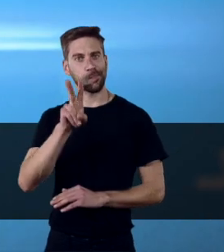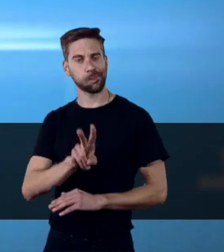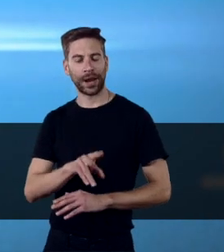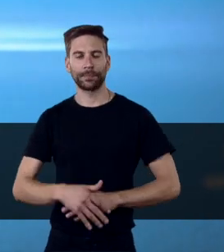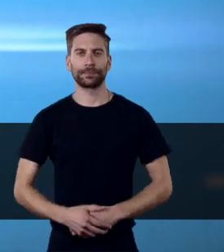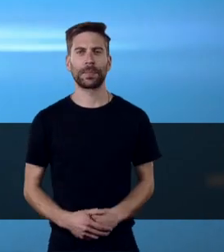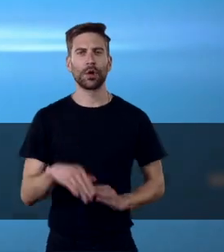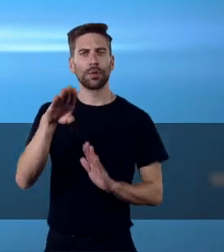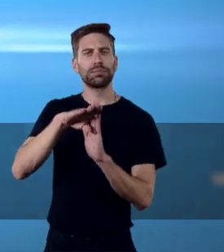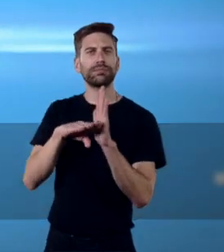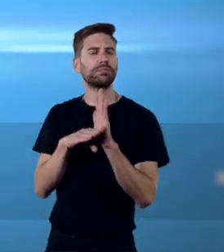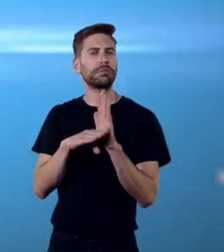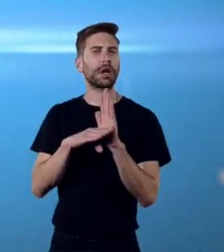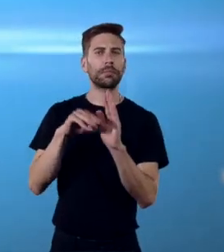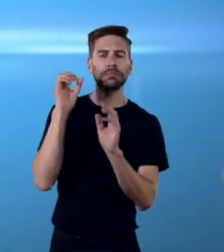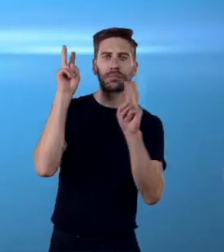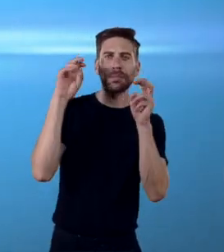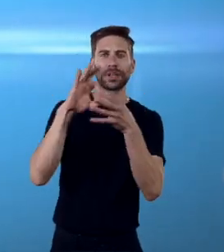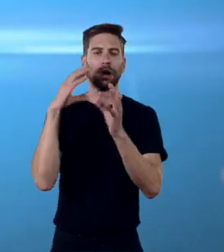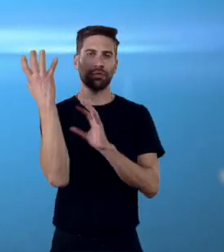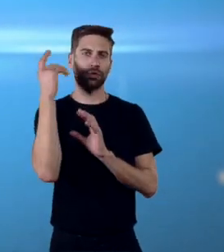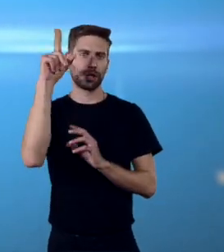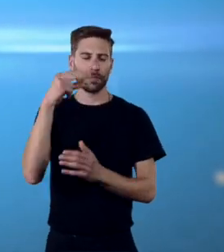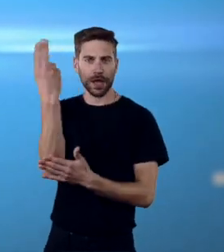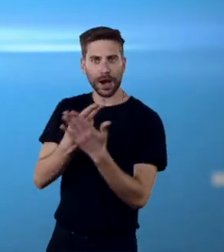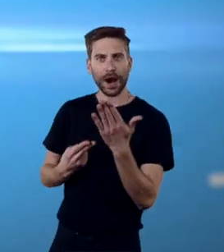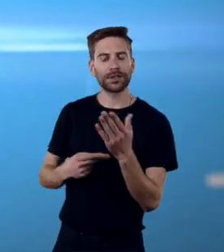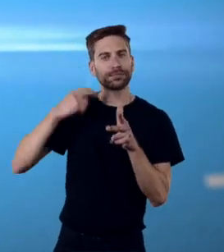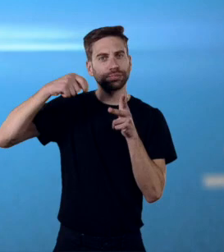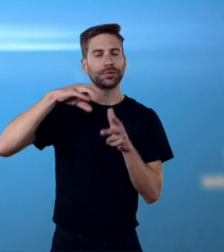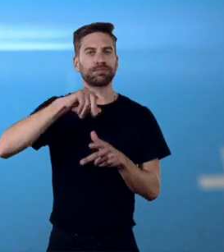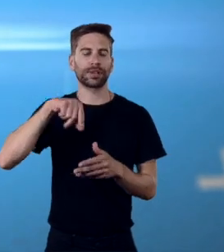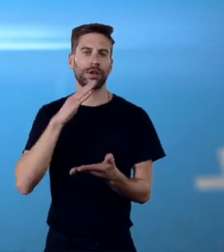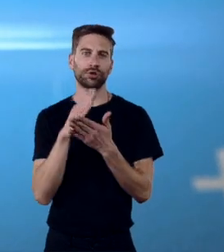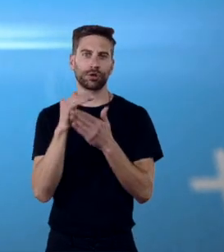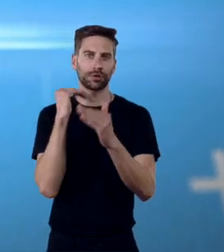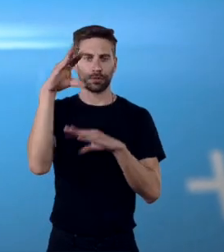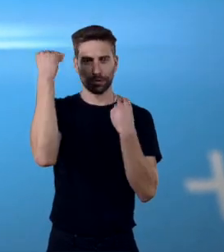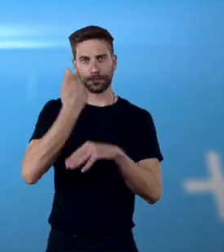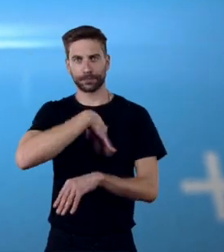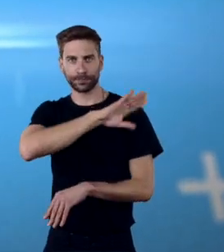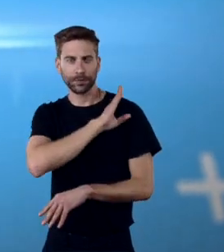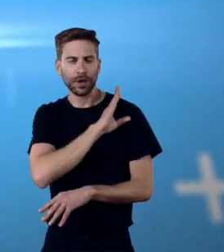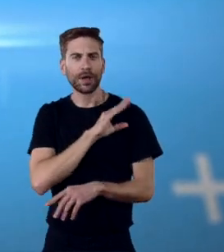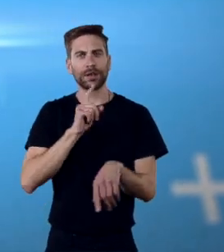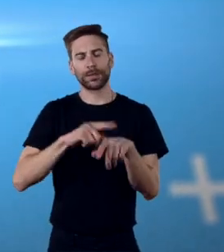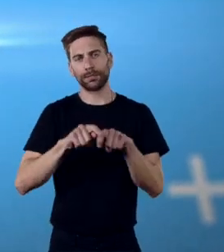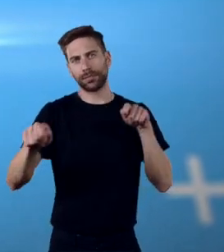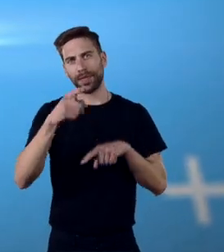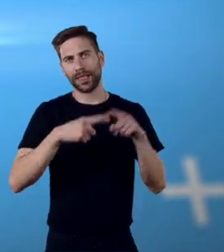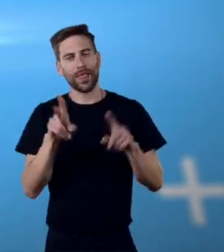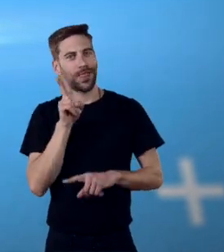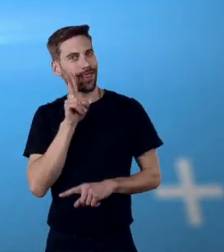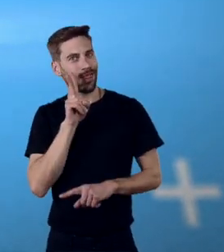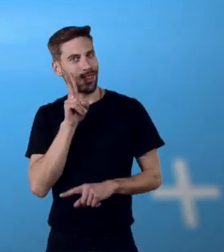programa dedicado à cultura e às artes, produzido pela Escola Superior de Educação de Coimbra. Fiquem connosco nesta próxima